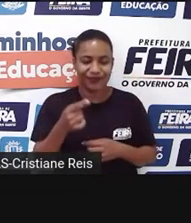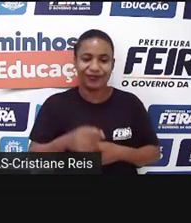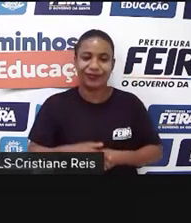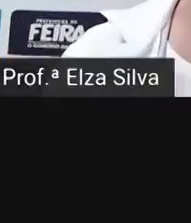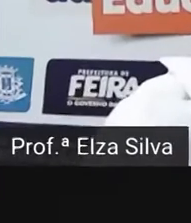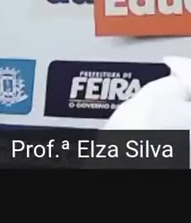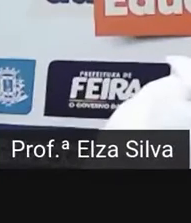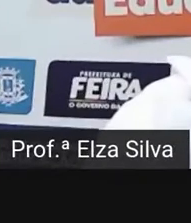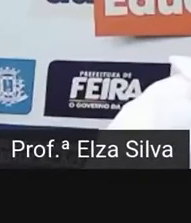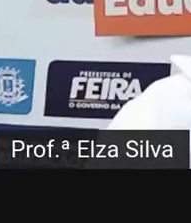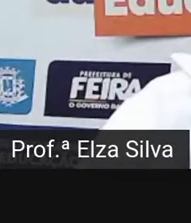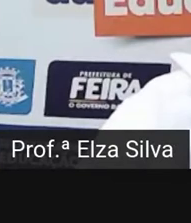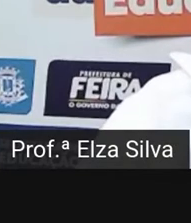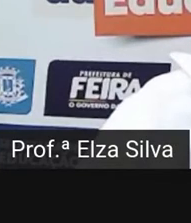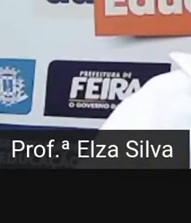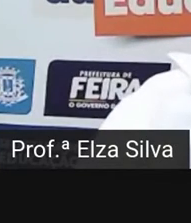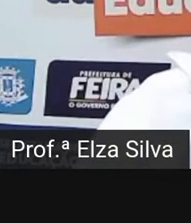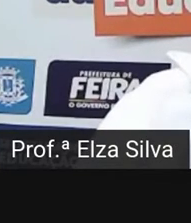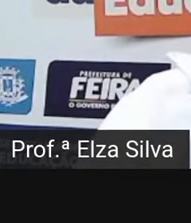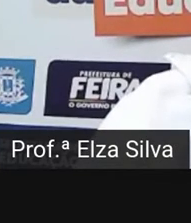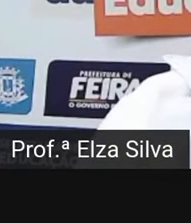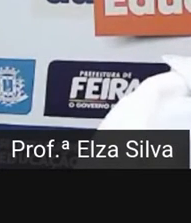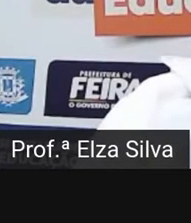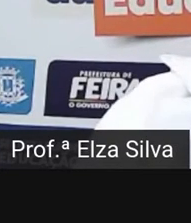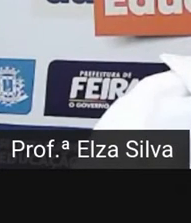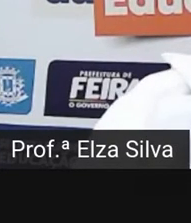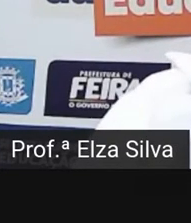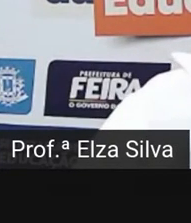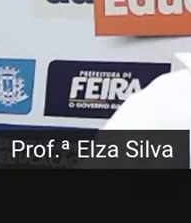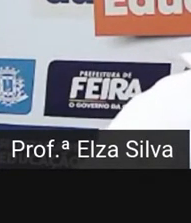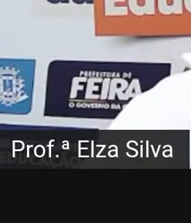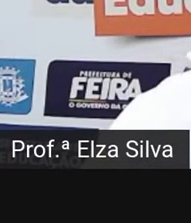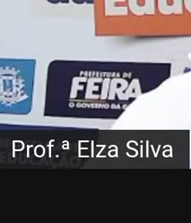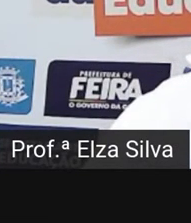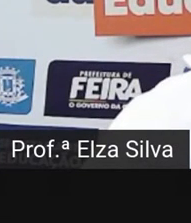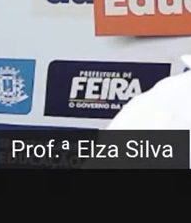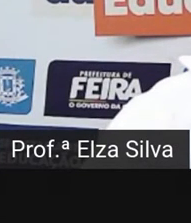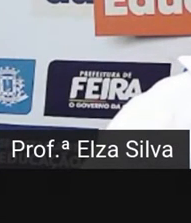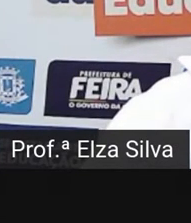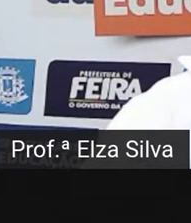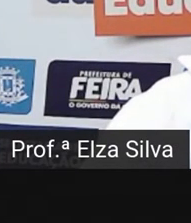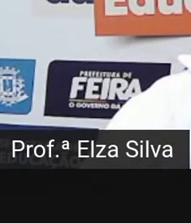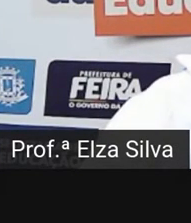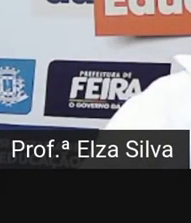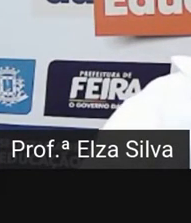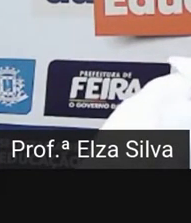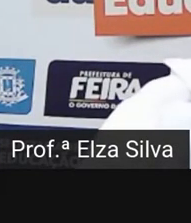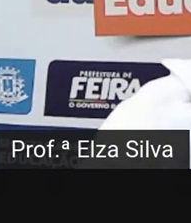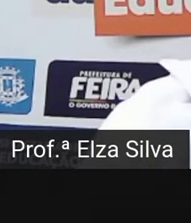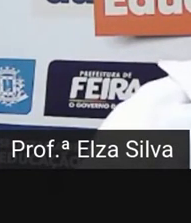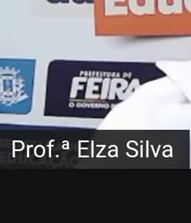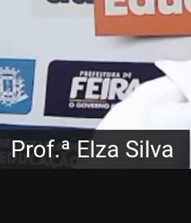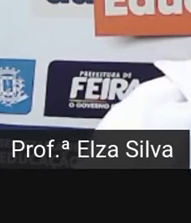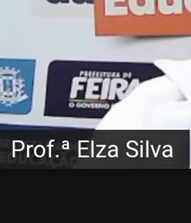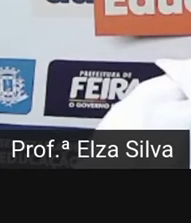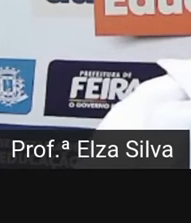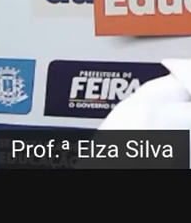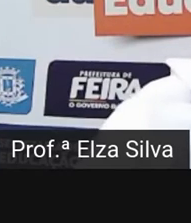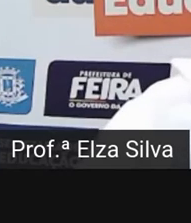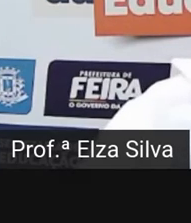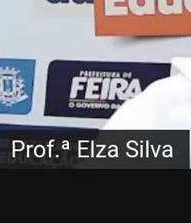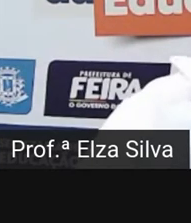Ok, just a moment, só um minutinho. Mas, é importante lembrar para vocês que essas atividades